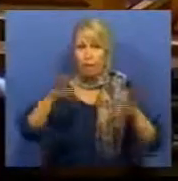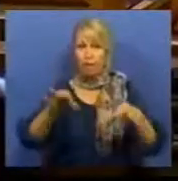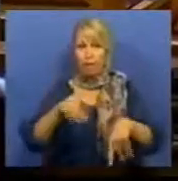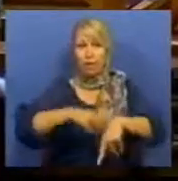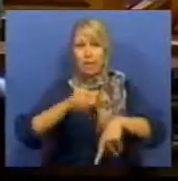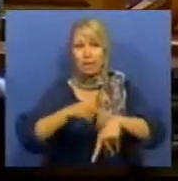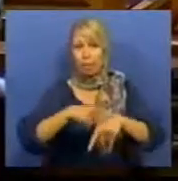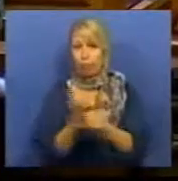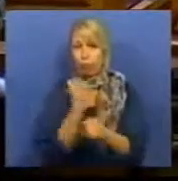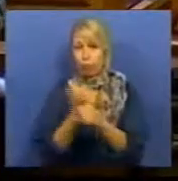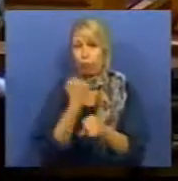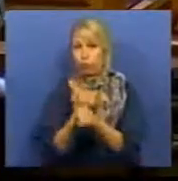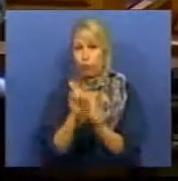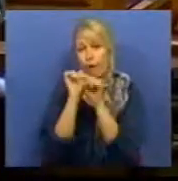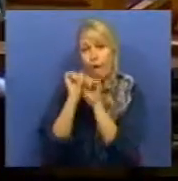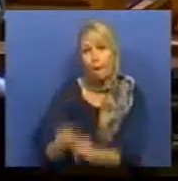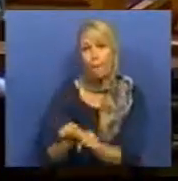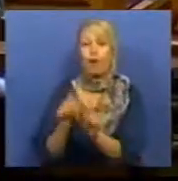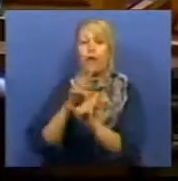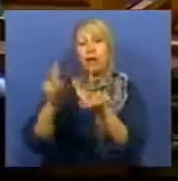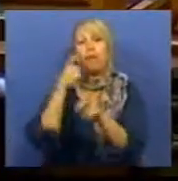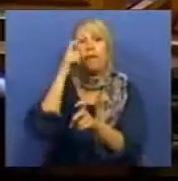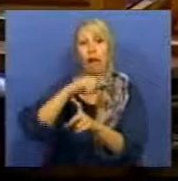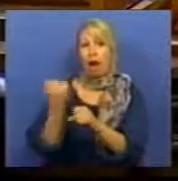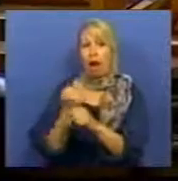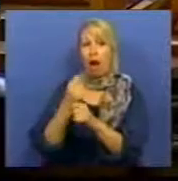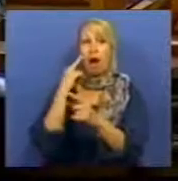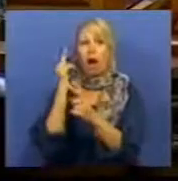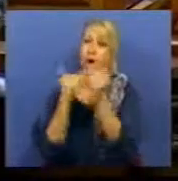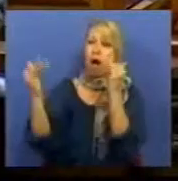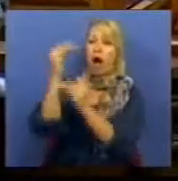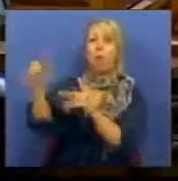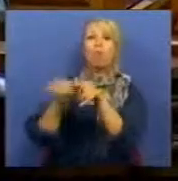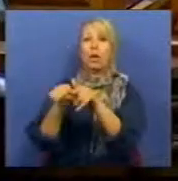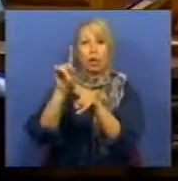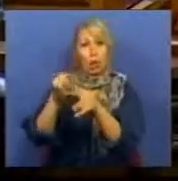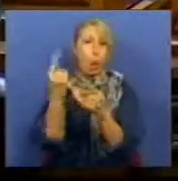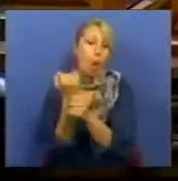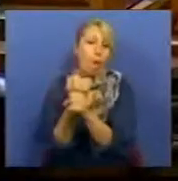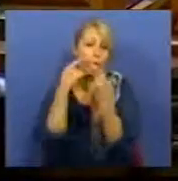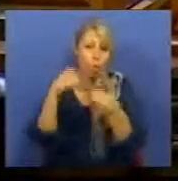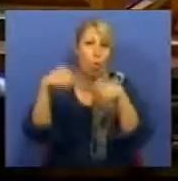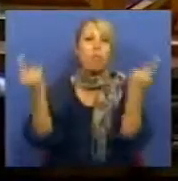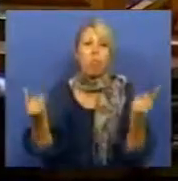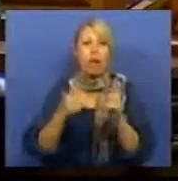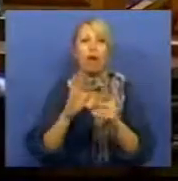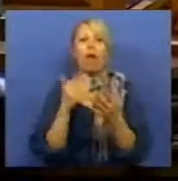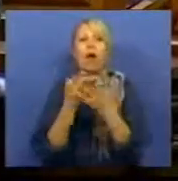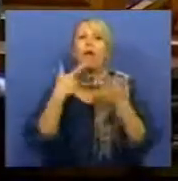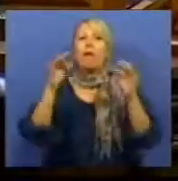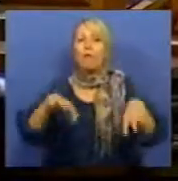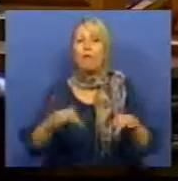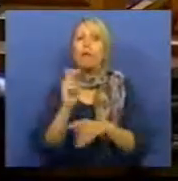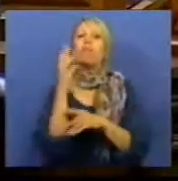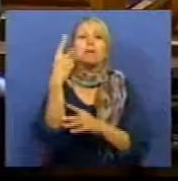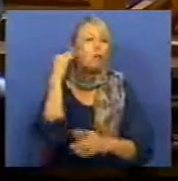titulares de cargos políticos e altos cargos públicos, que haja uma declaração final apresentada três anos depois da cessação de funções. Desde